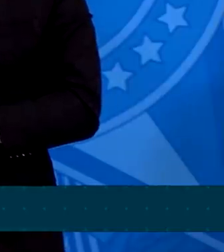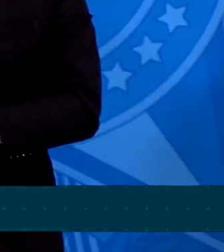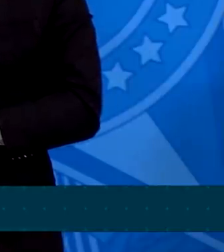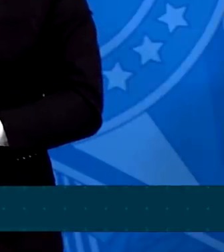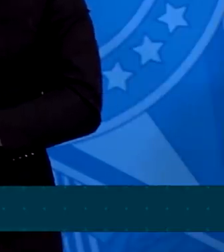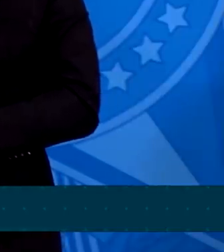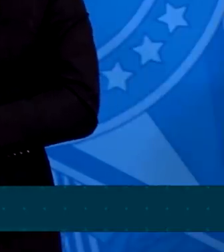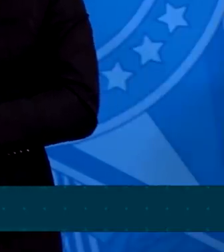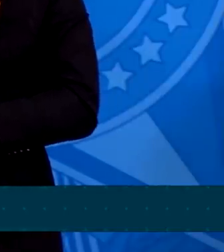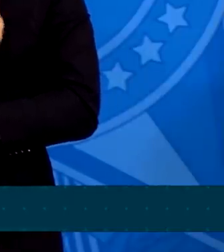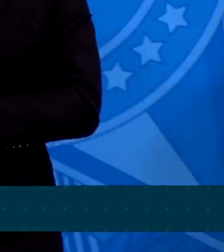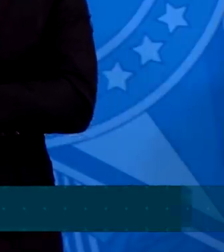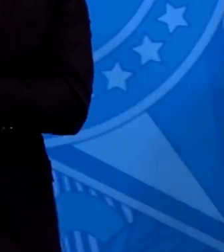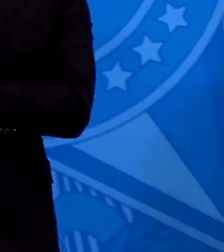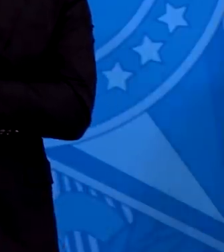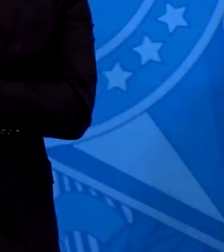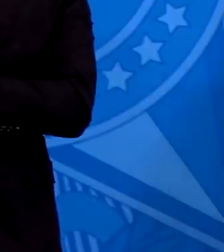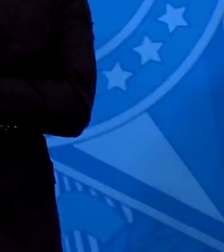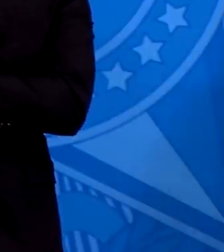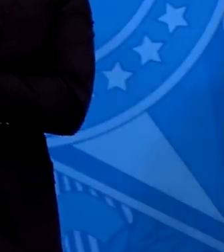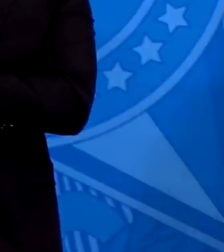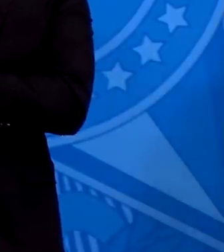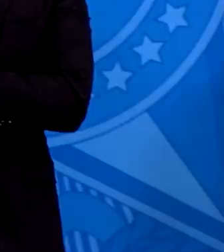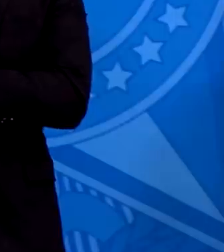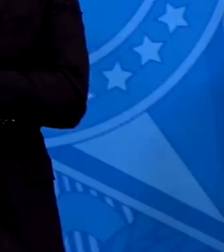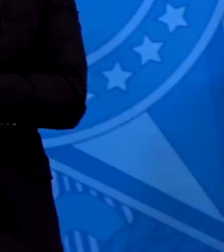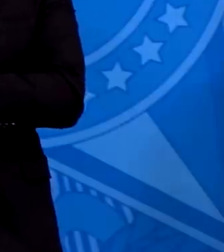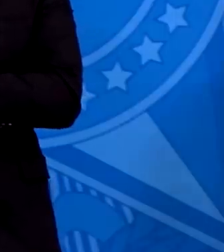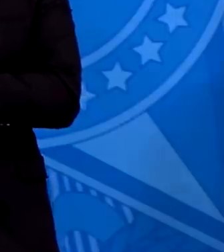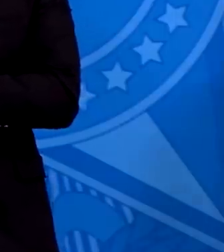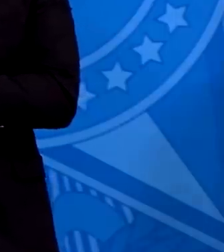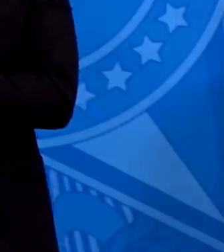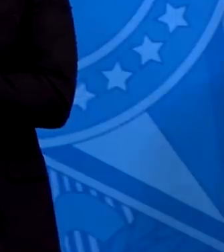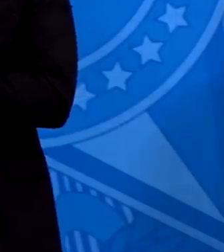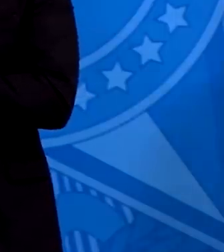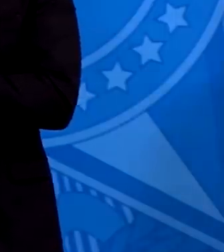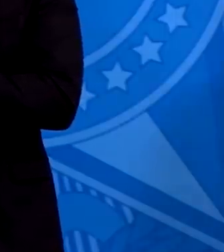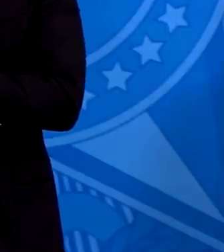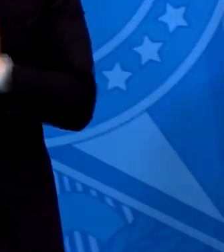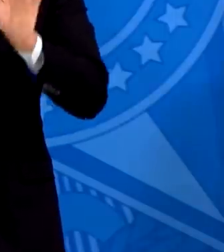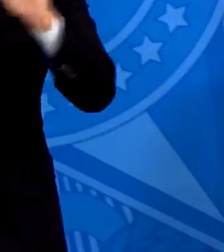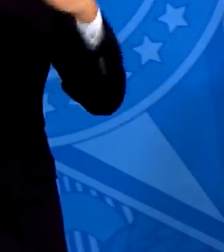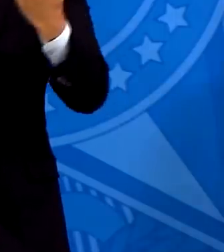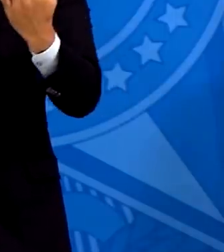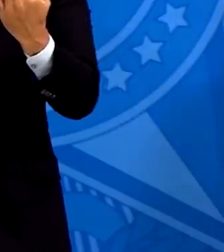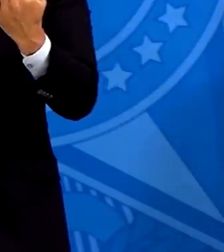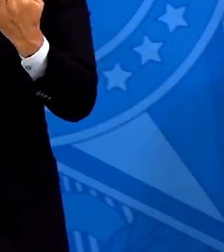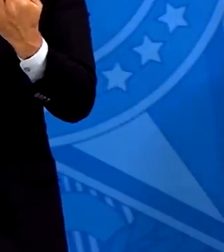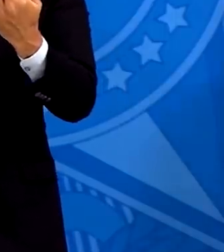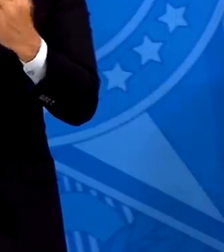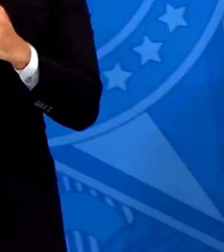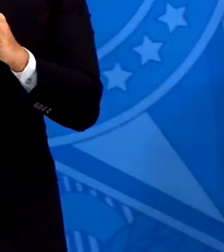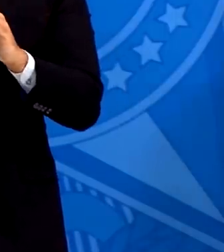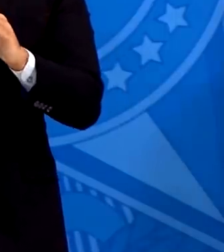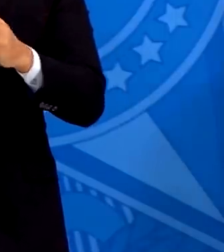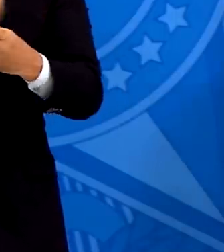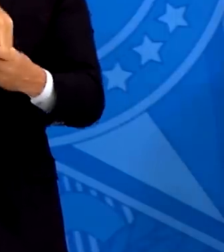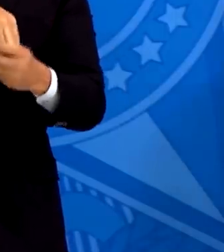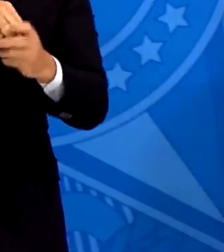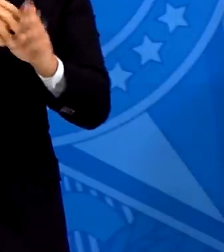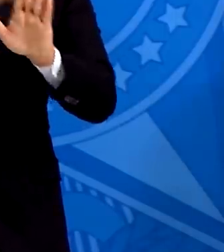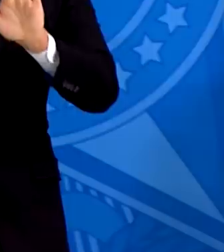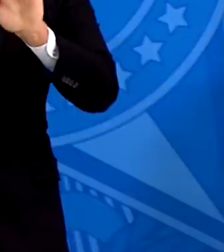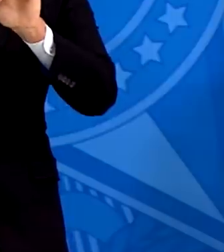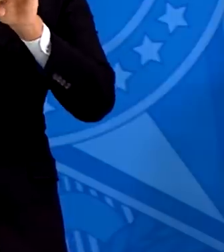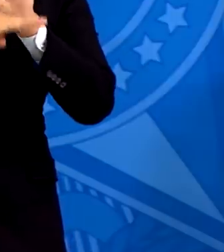existiu, de 14,3 milhões de famílias no programa. O